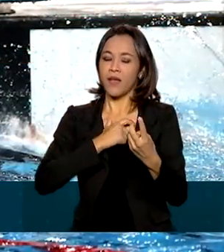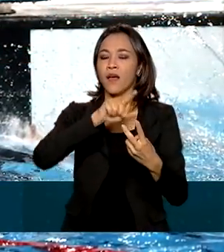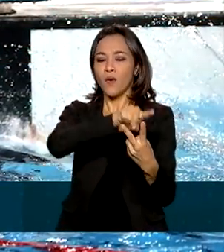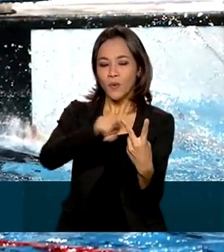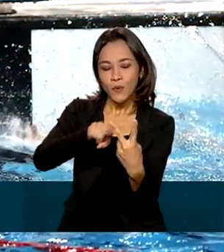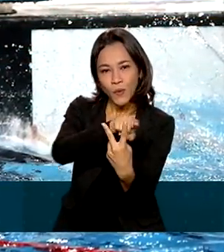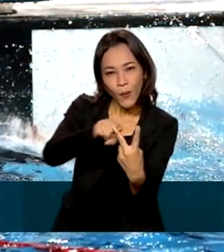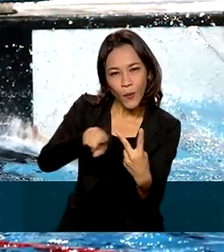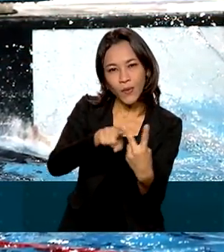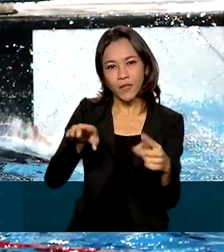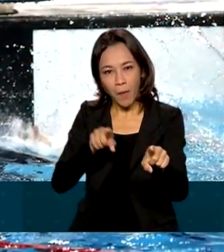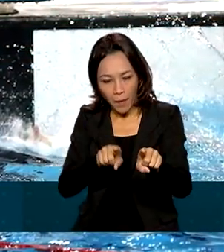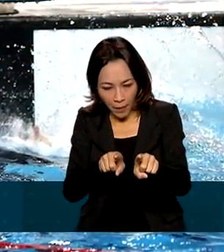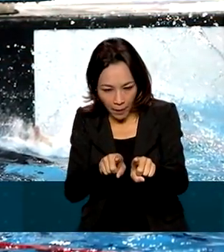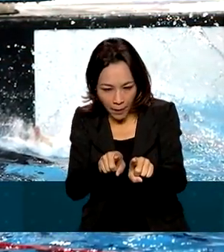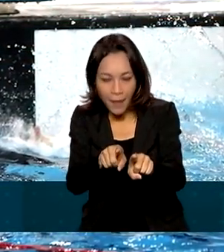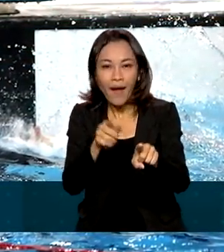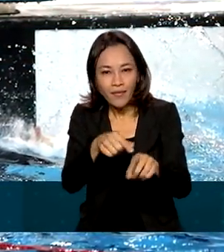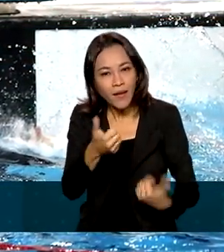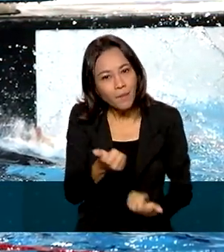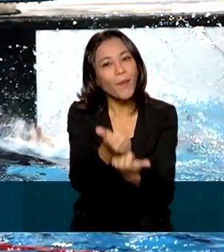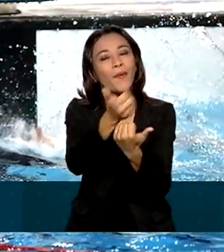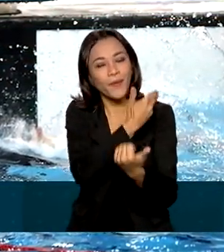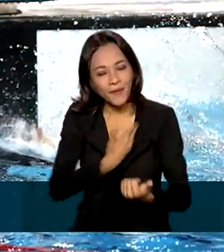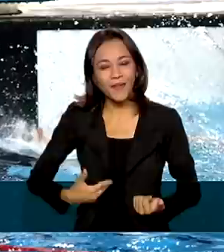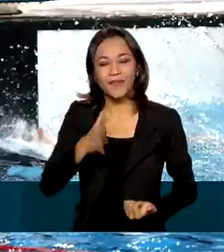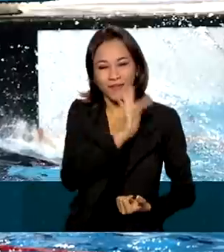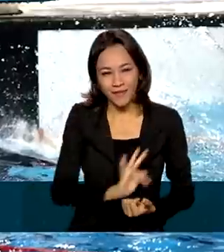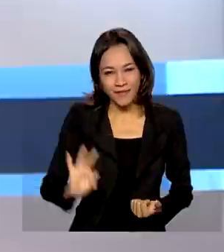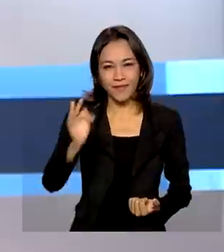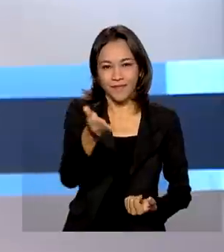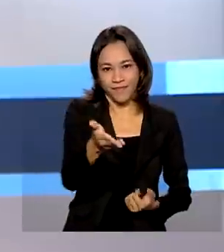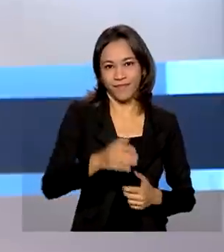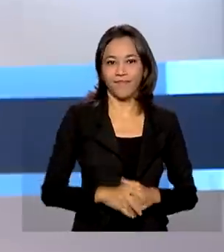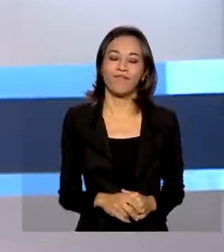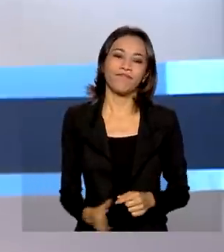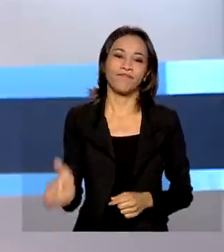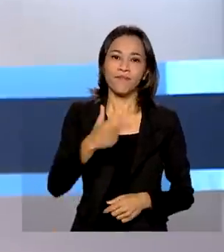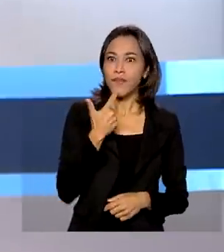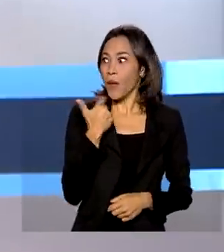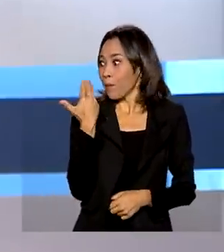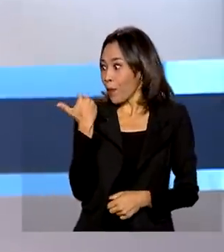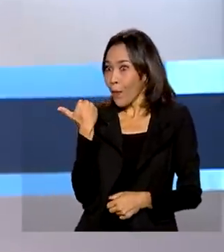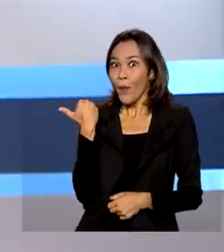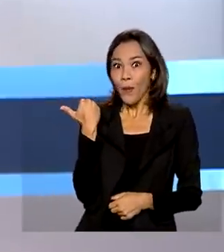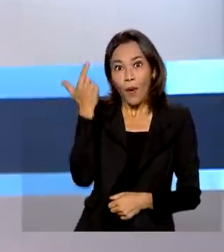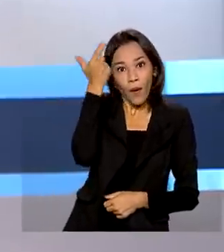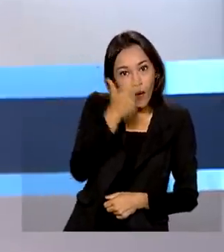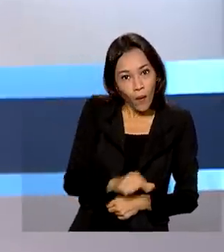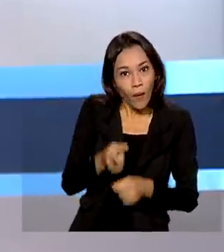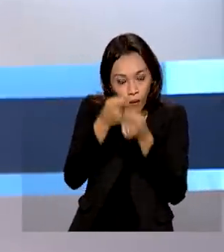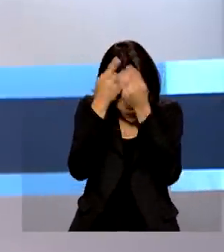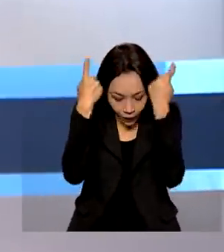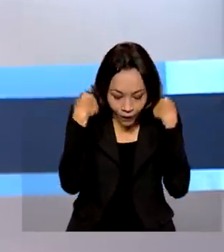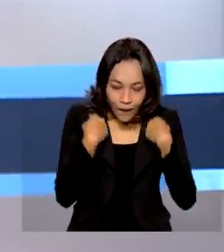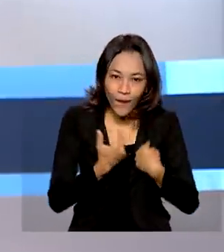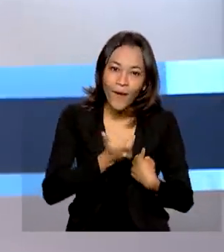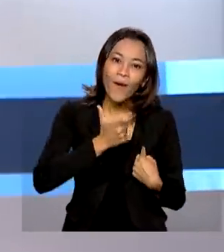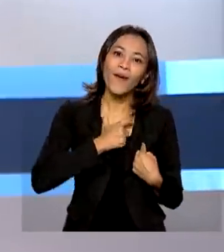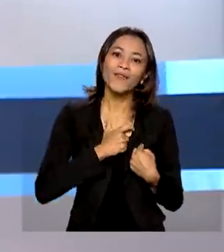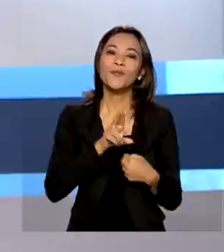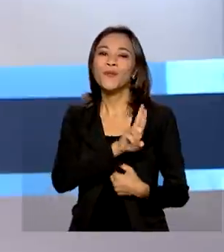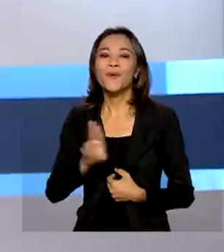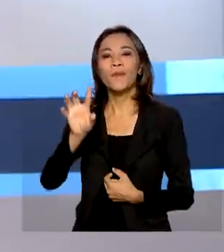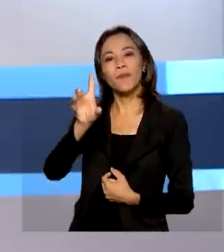Rodrigues competem em Tóquio com o Bolsa Pódio do governo federal. E agora há pouco saiu mais um bronze para o Brasil, o Daniel Dias,